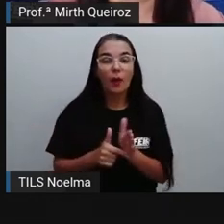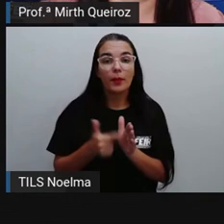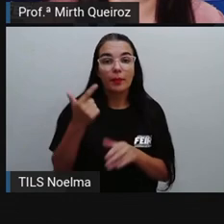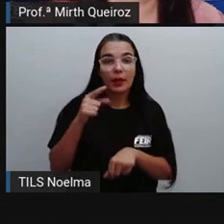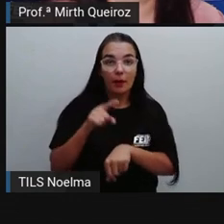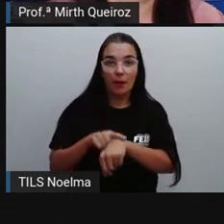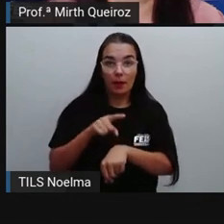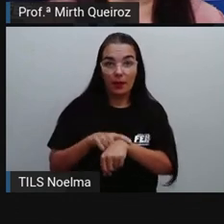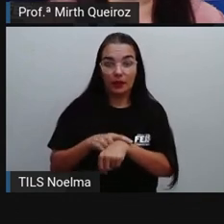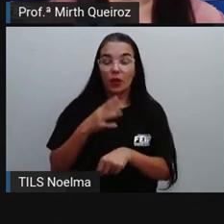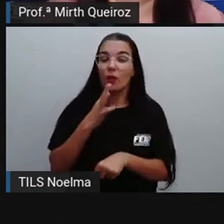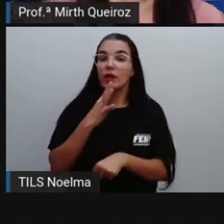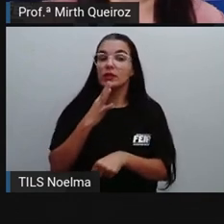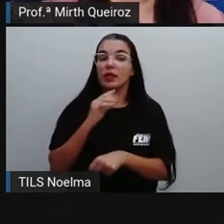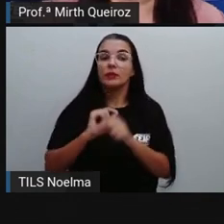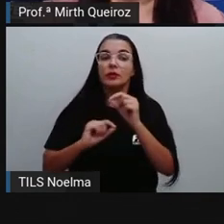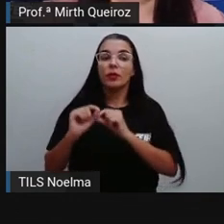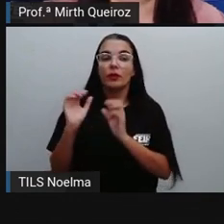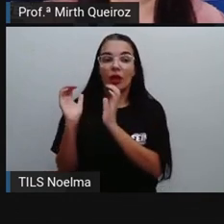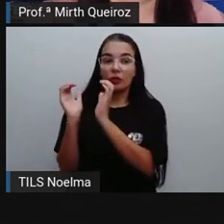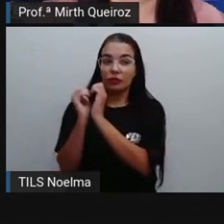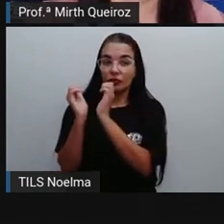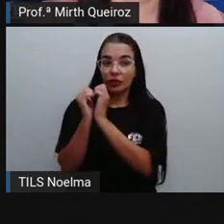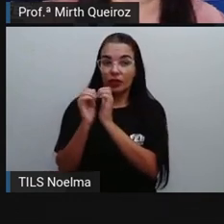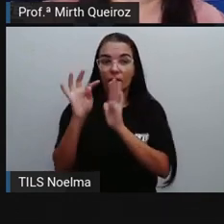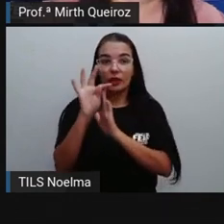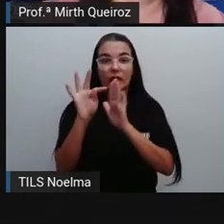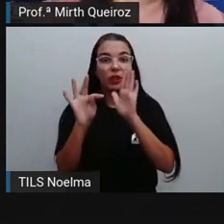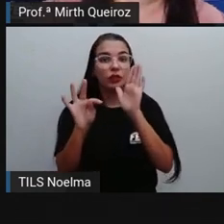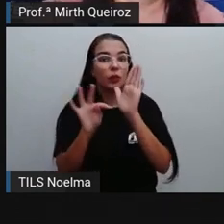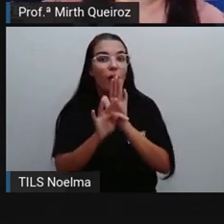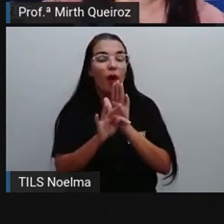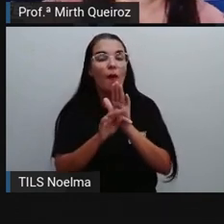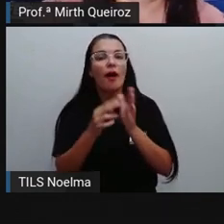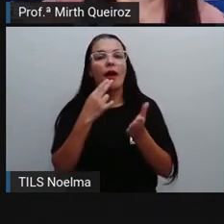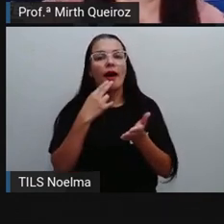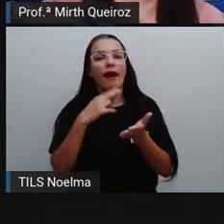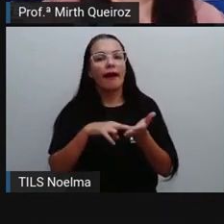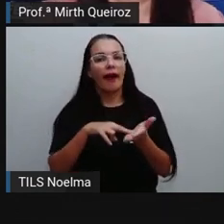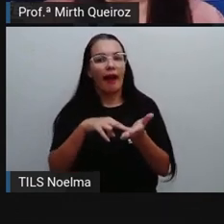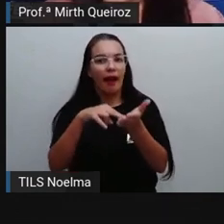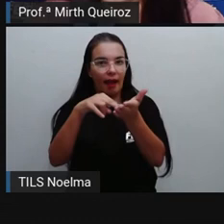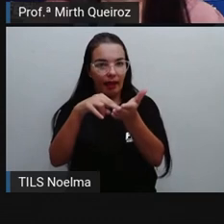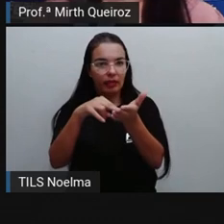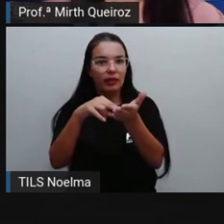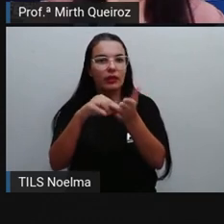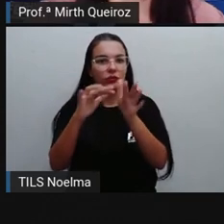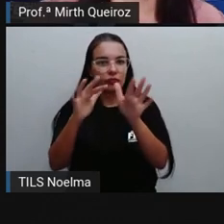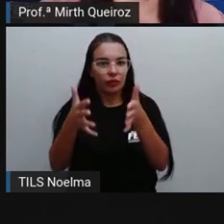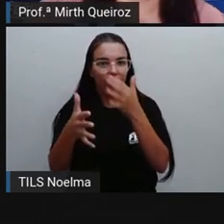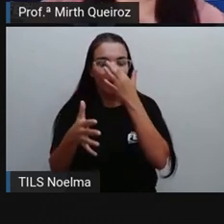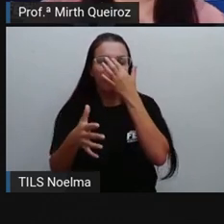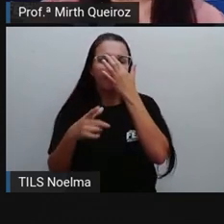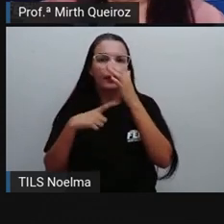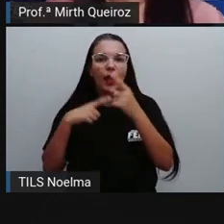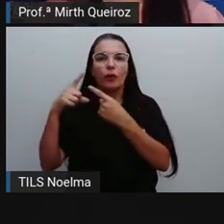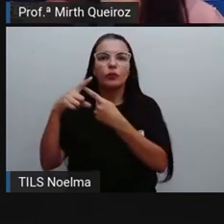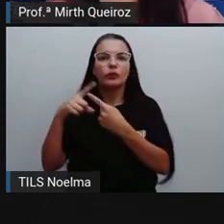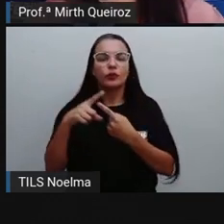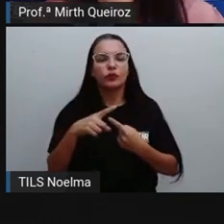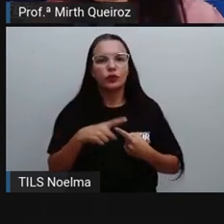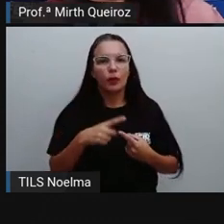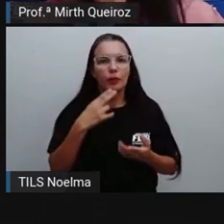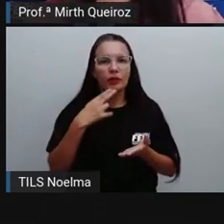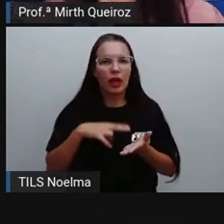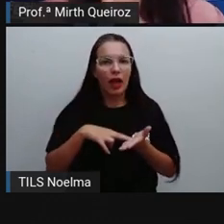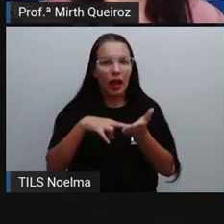o gênero textual carta, né? A gente aprendeu o que é uma carta, os tipos de carta que